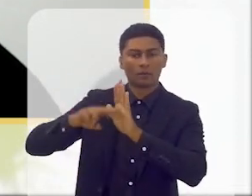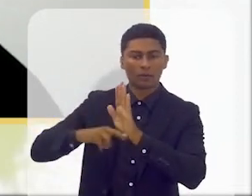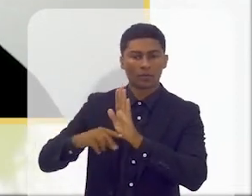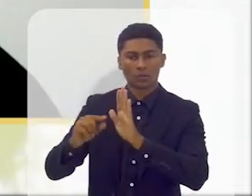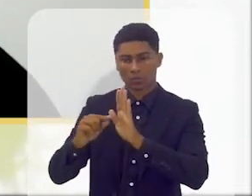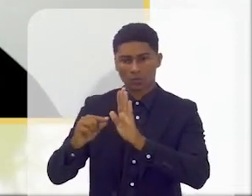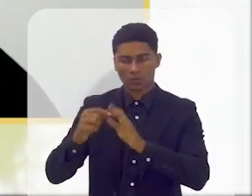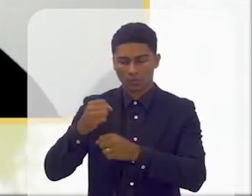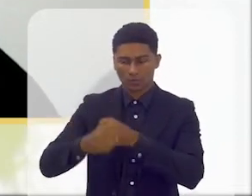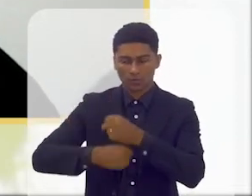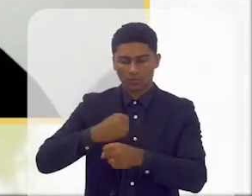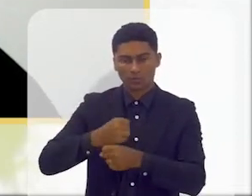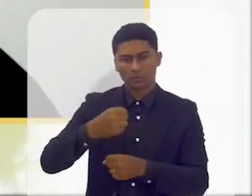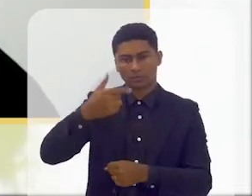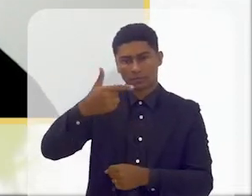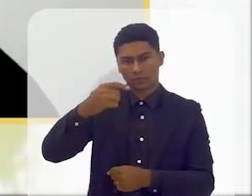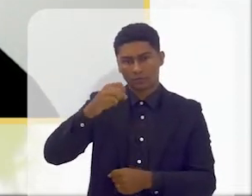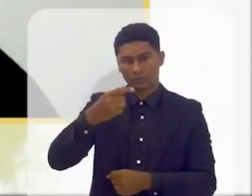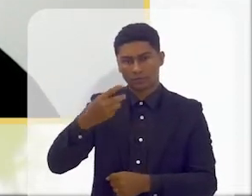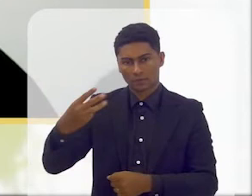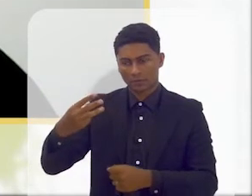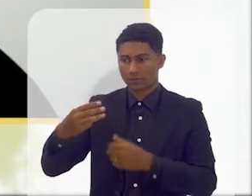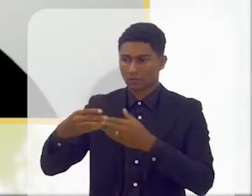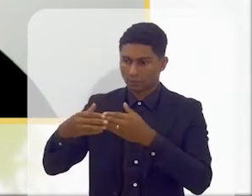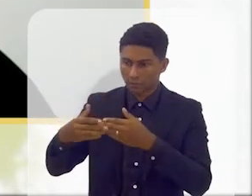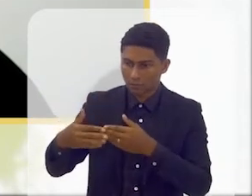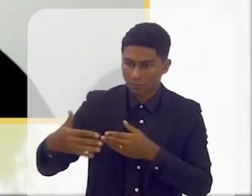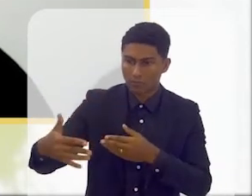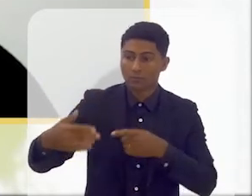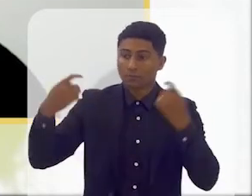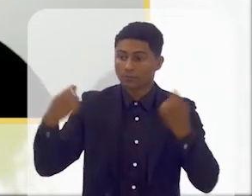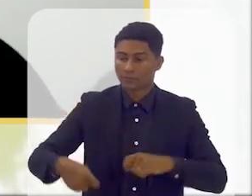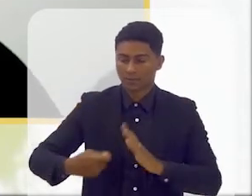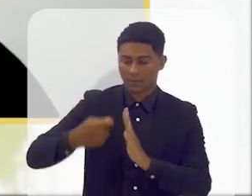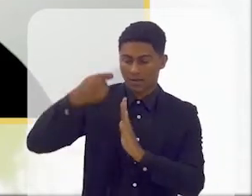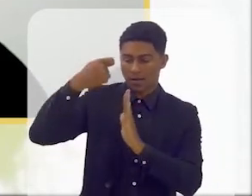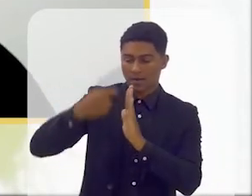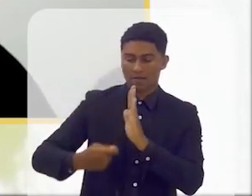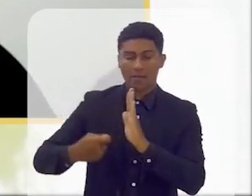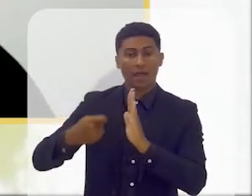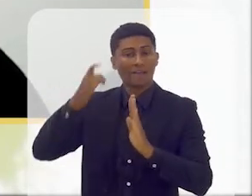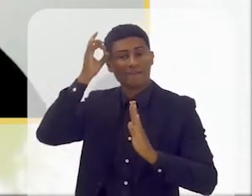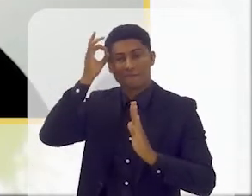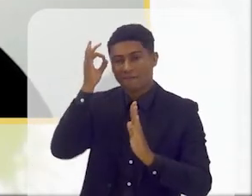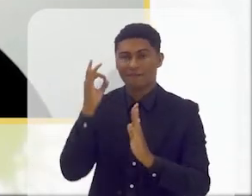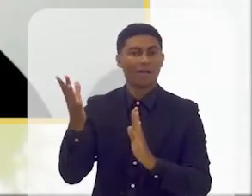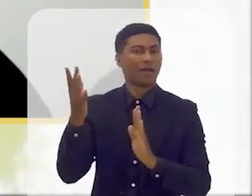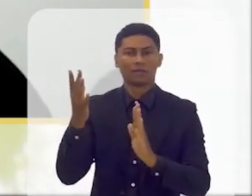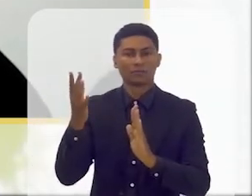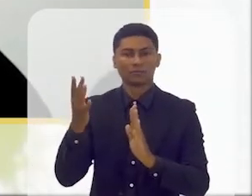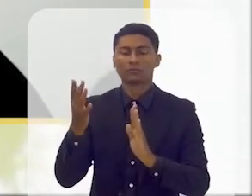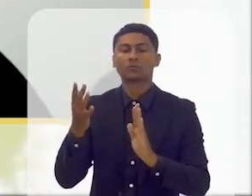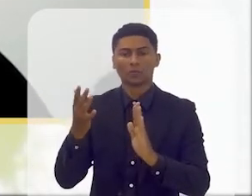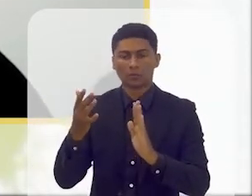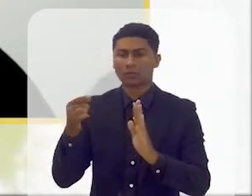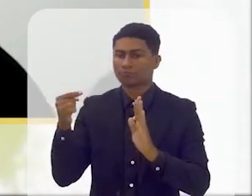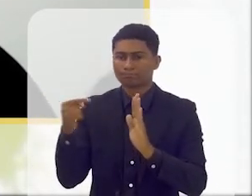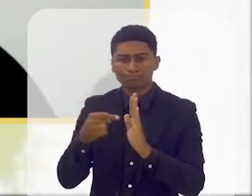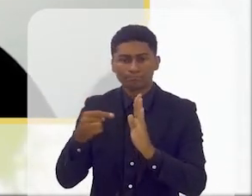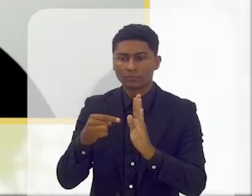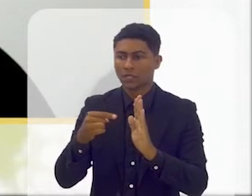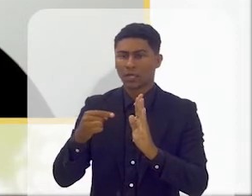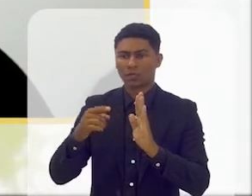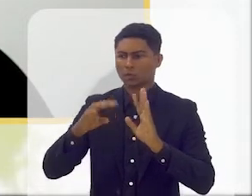de 2023 era obrigatório que se usasse uma escrita fácil em tudo o que era sítio do governo.